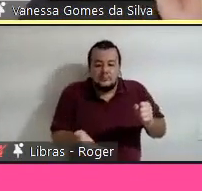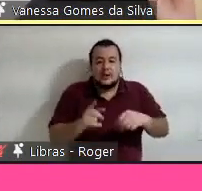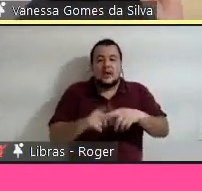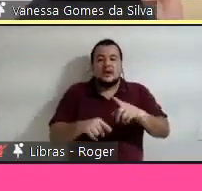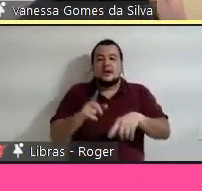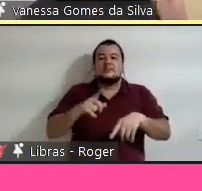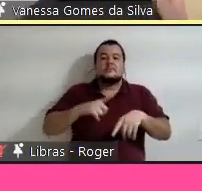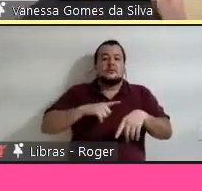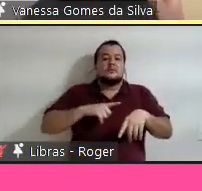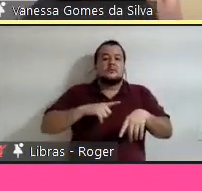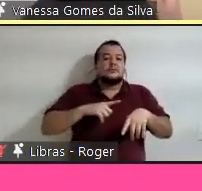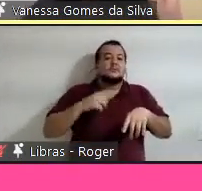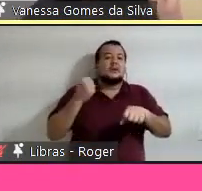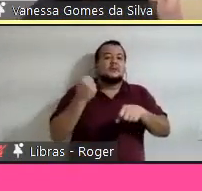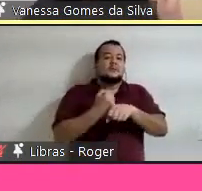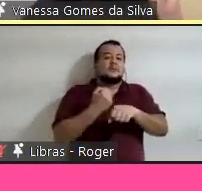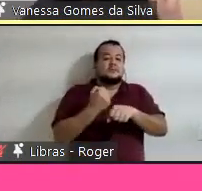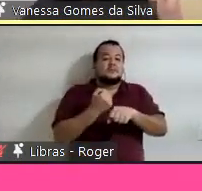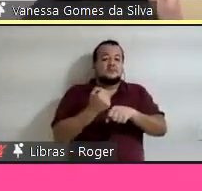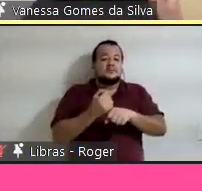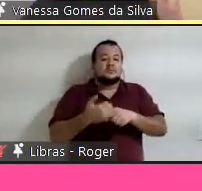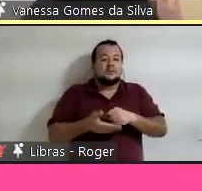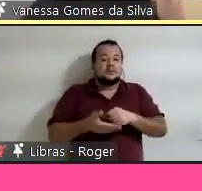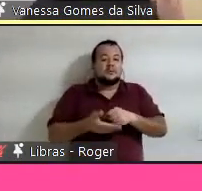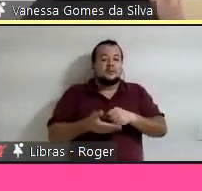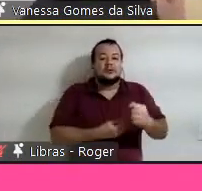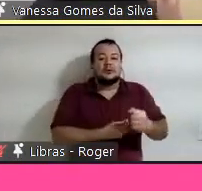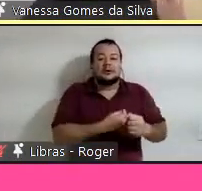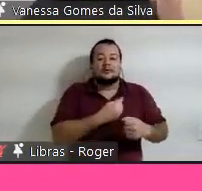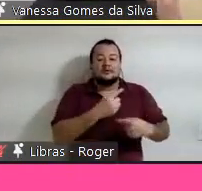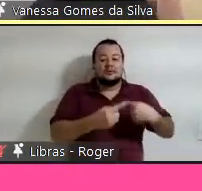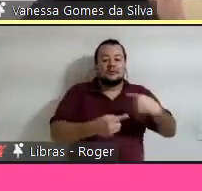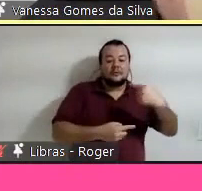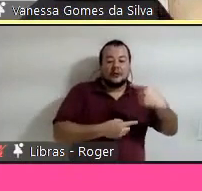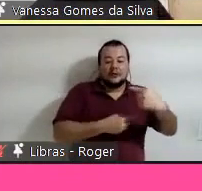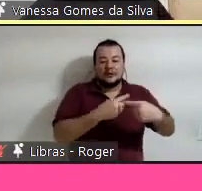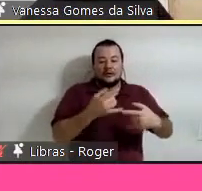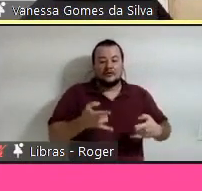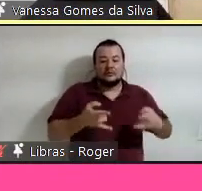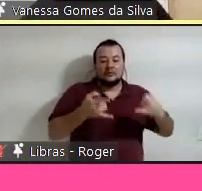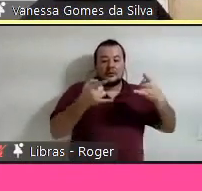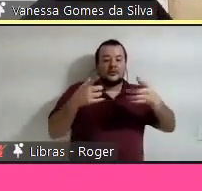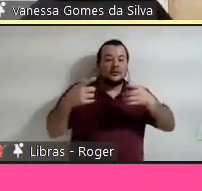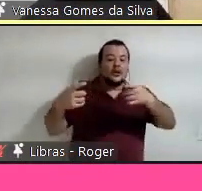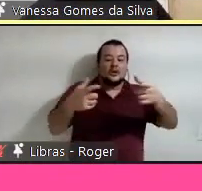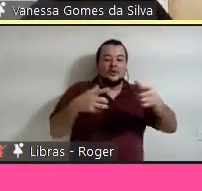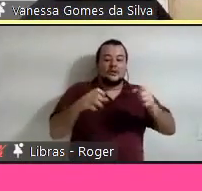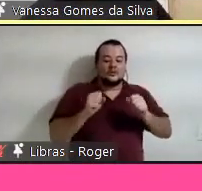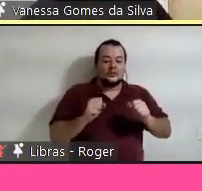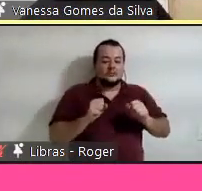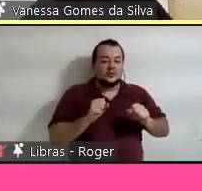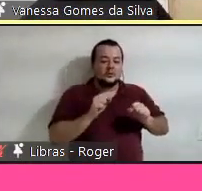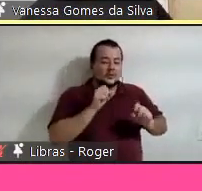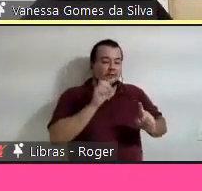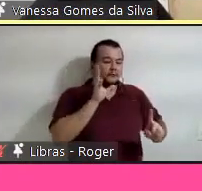contribuição nos impactos totais no ciclo de vida e onde que eles podem interferir para melhorar.